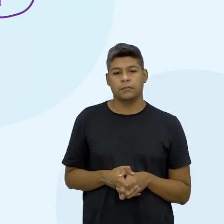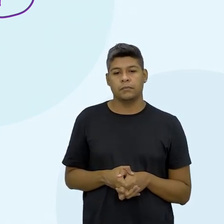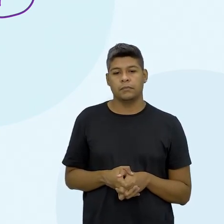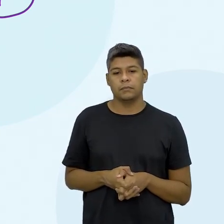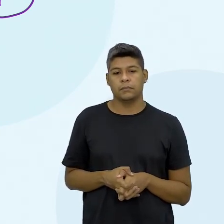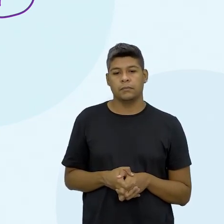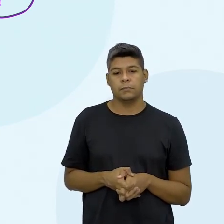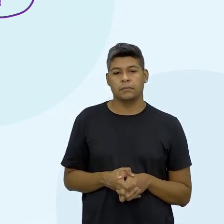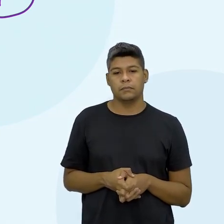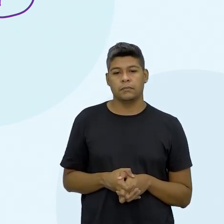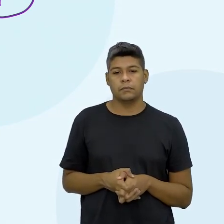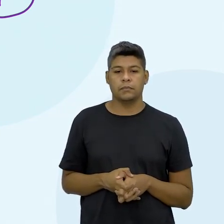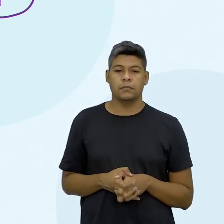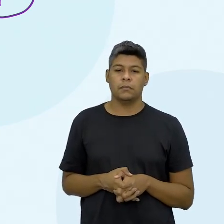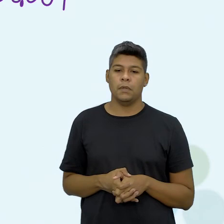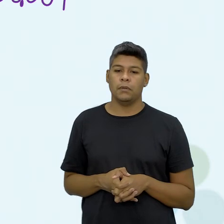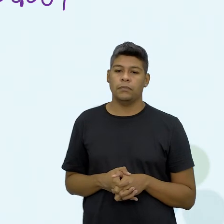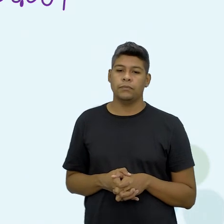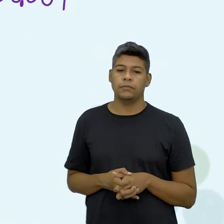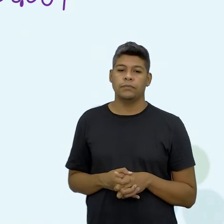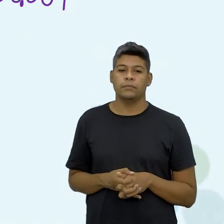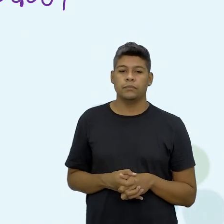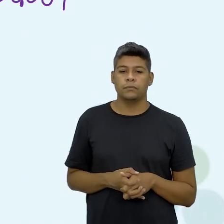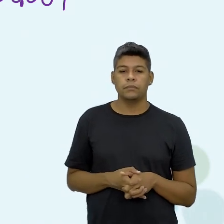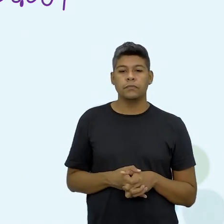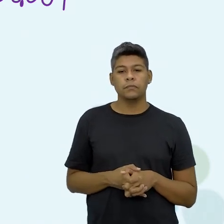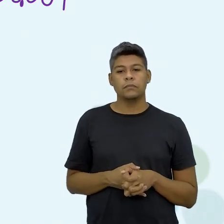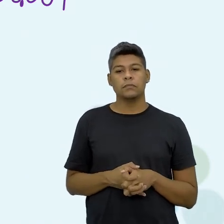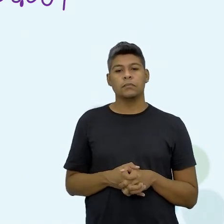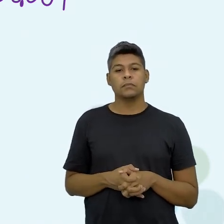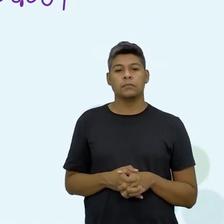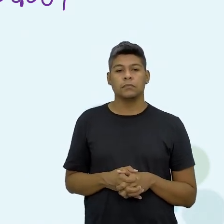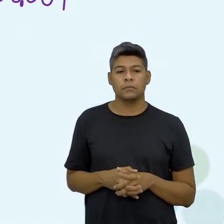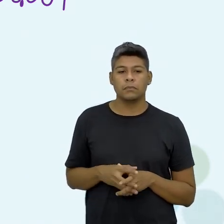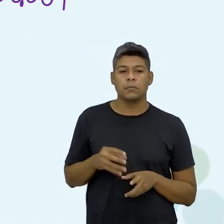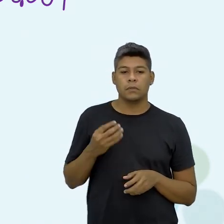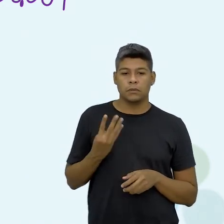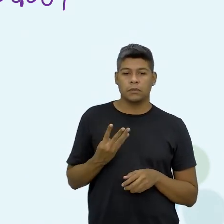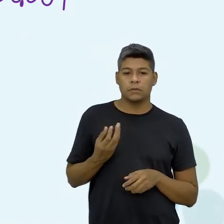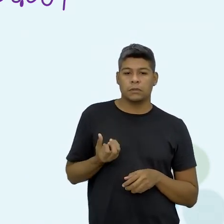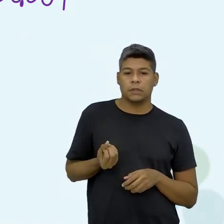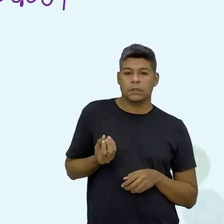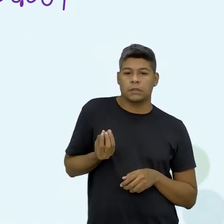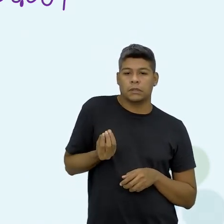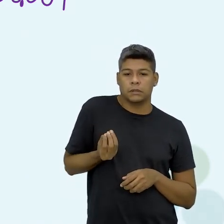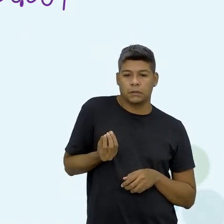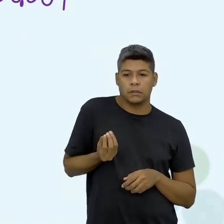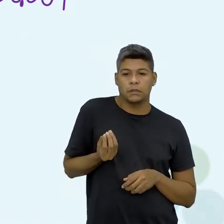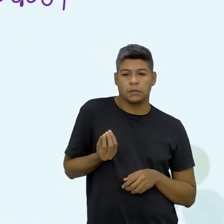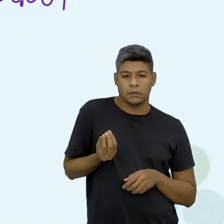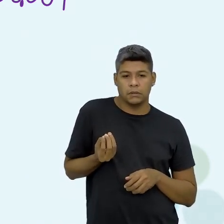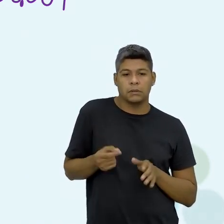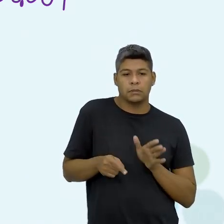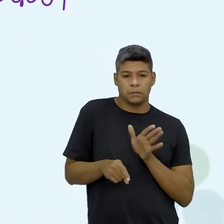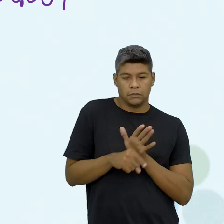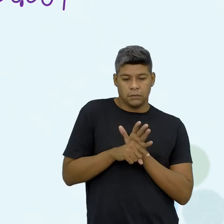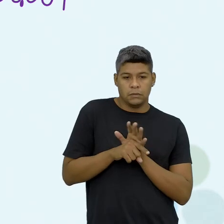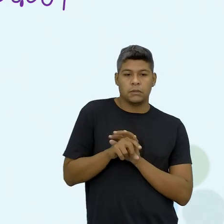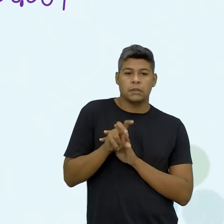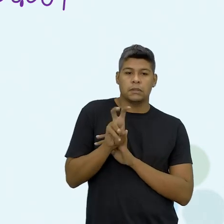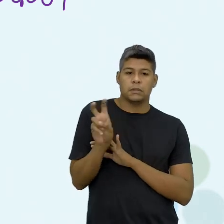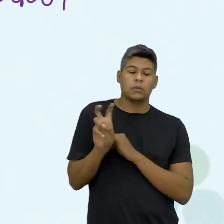falta o ir ao cinema, né? R$ 460 aí, menos R